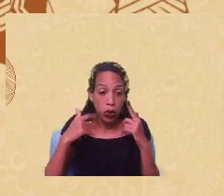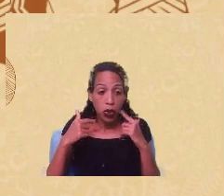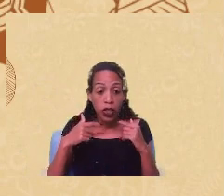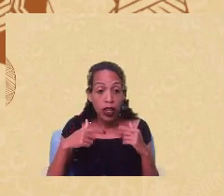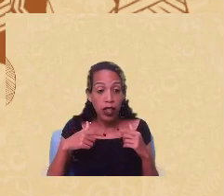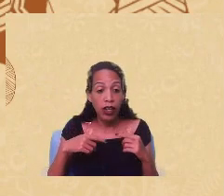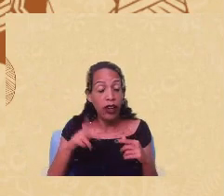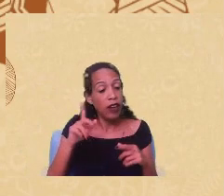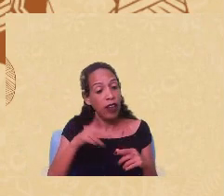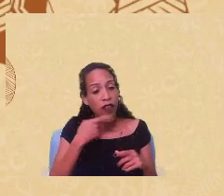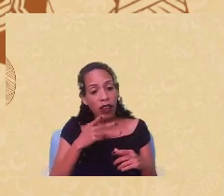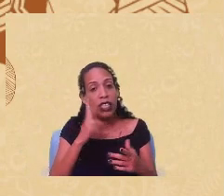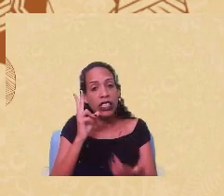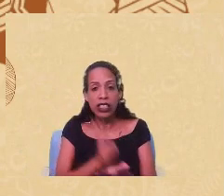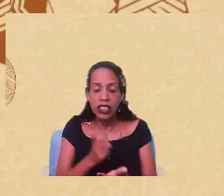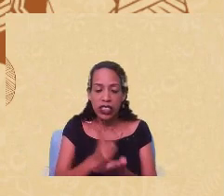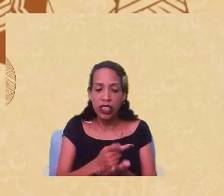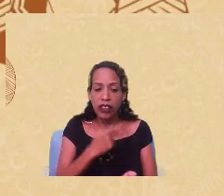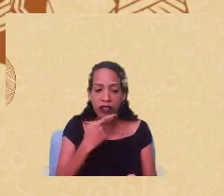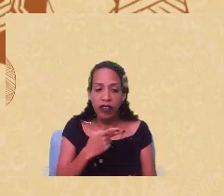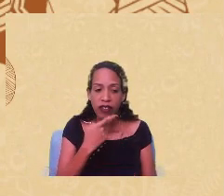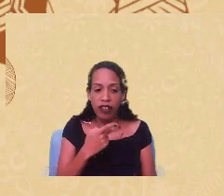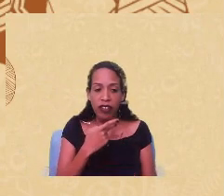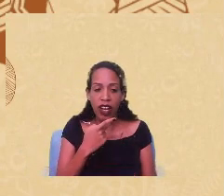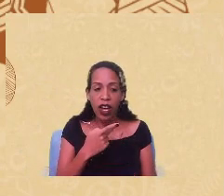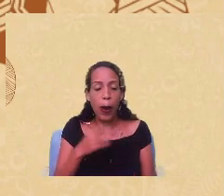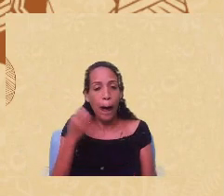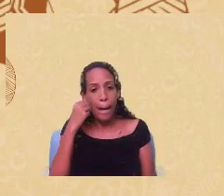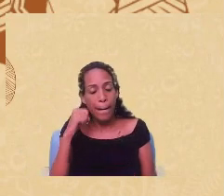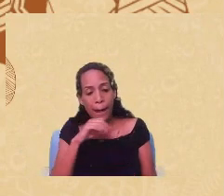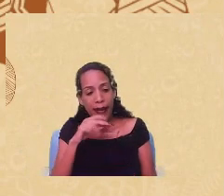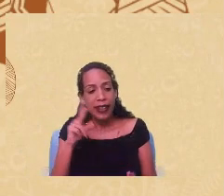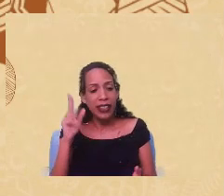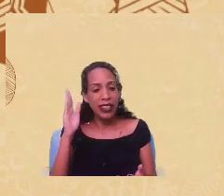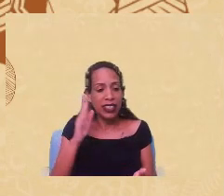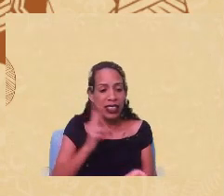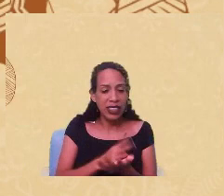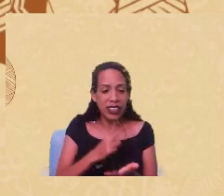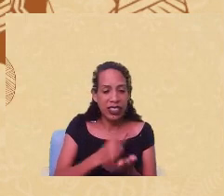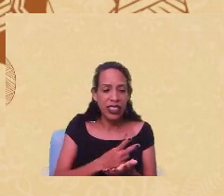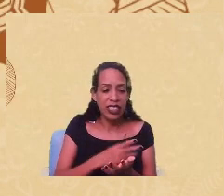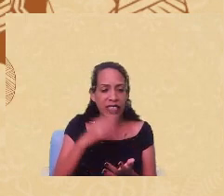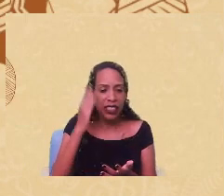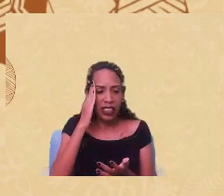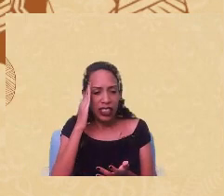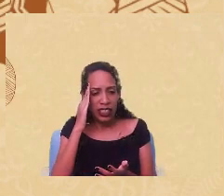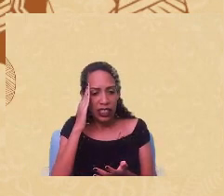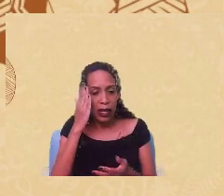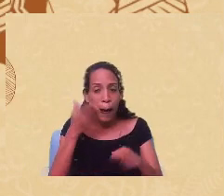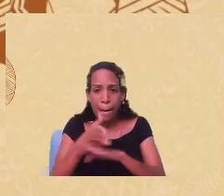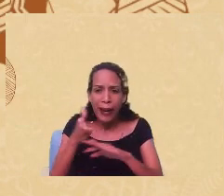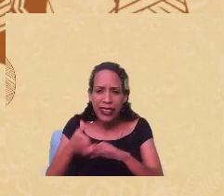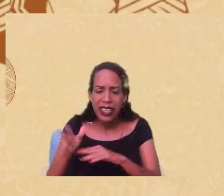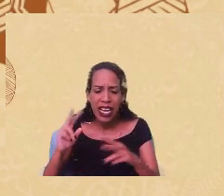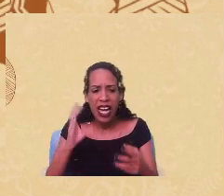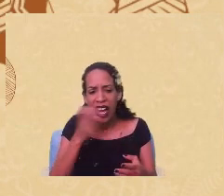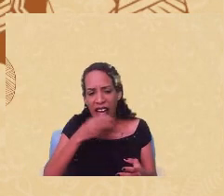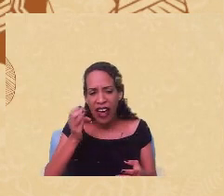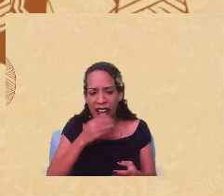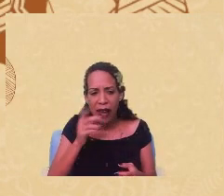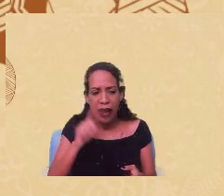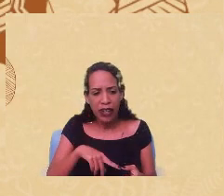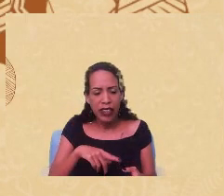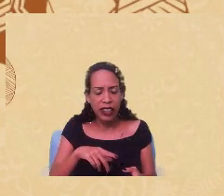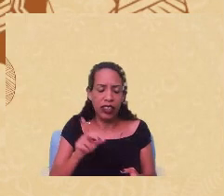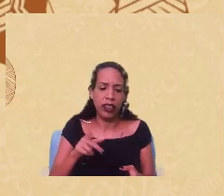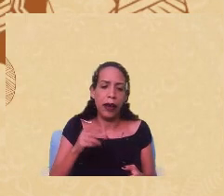se diz que você sempre quis ser mãe e sempre soube fazer. Então, eu acho que talvez essa diferença tenha passado um pouco rápido mas é um pouco para isso eu acho que